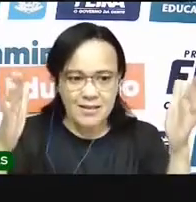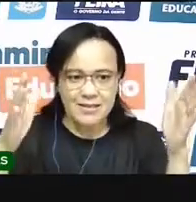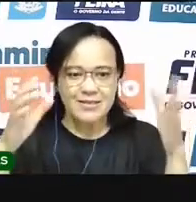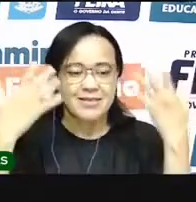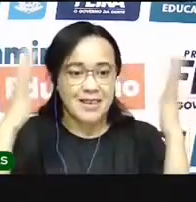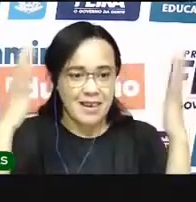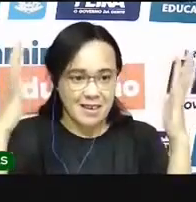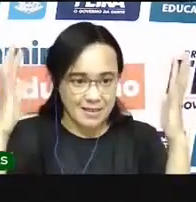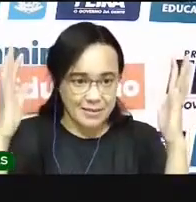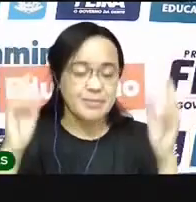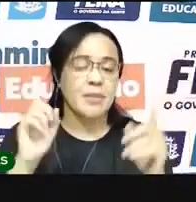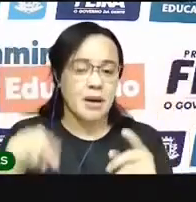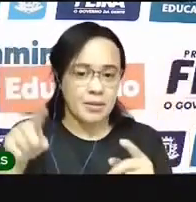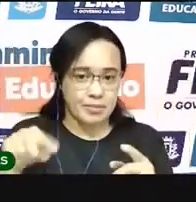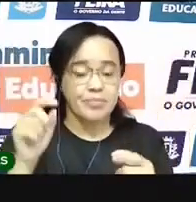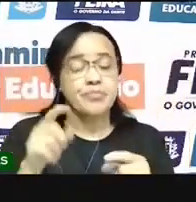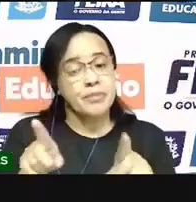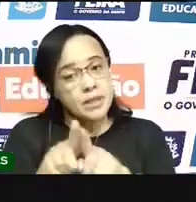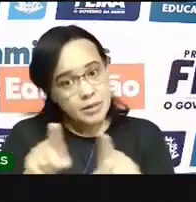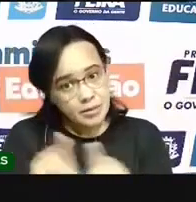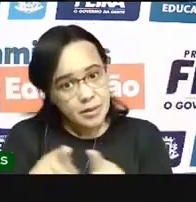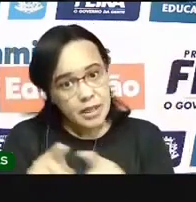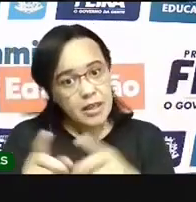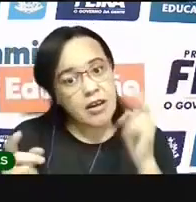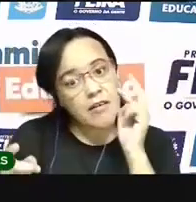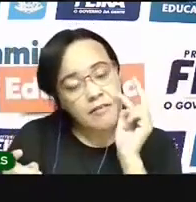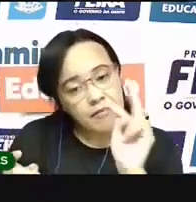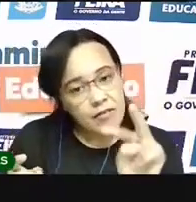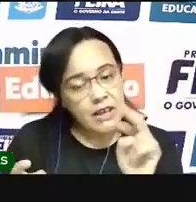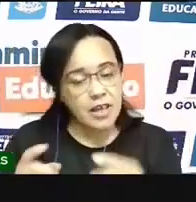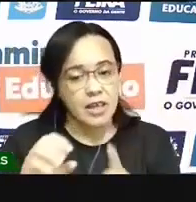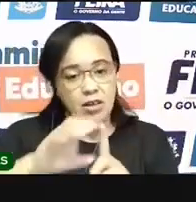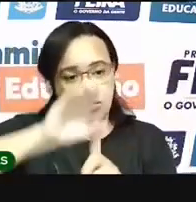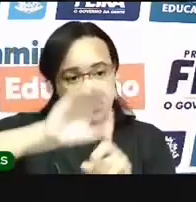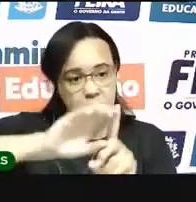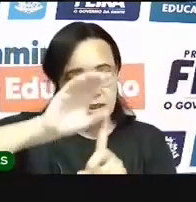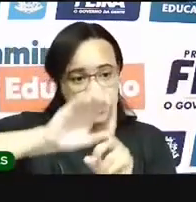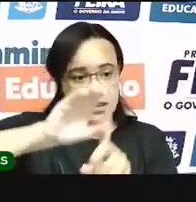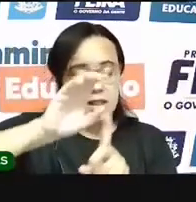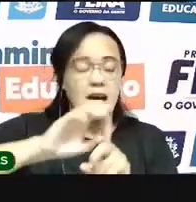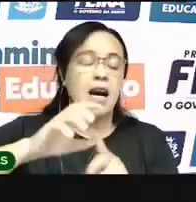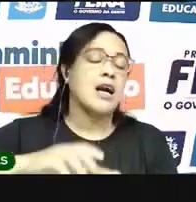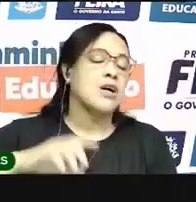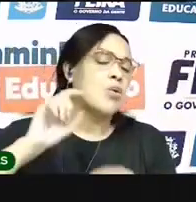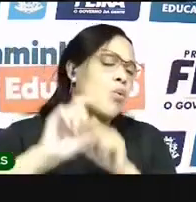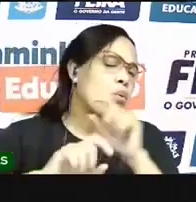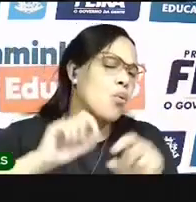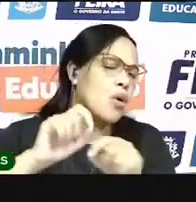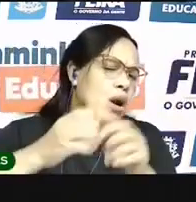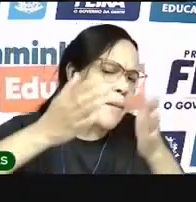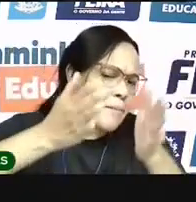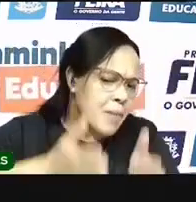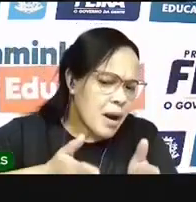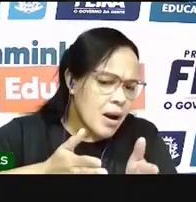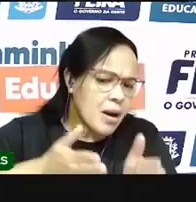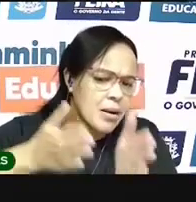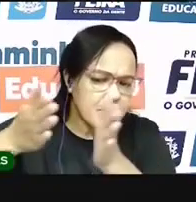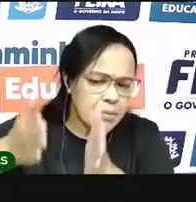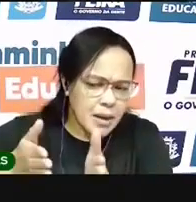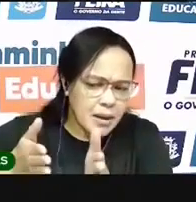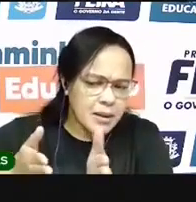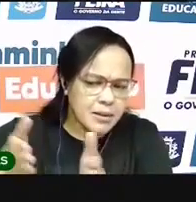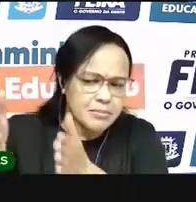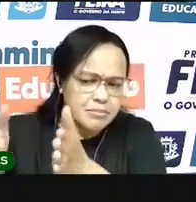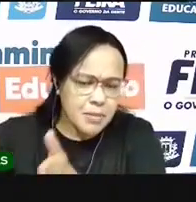No calendário, gente também consegue visualizar as luas. O período da lua. fase da lua. Se está